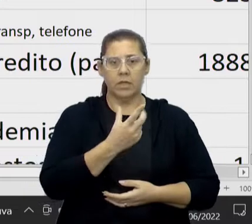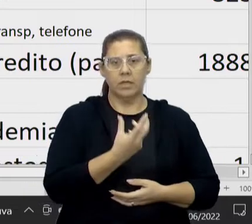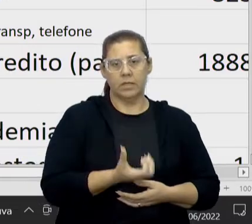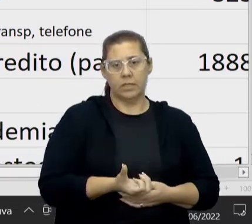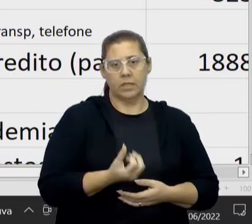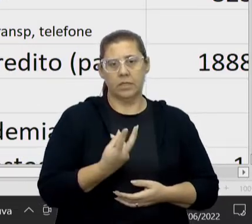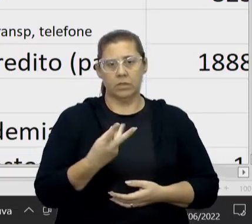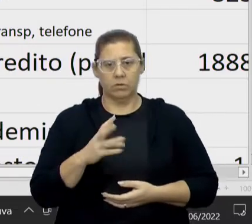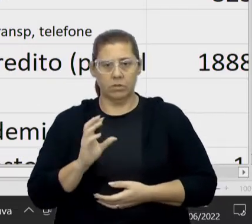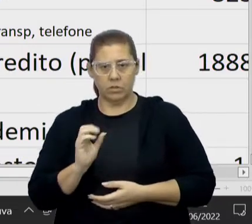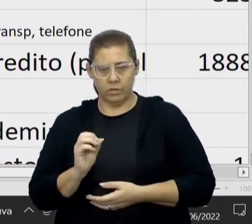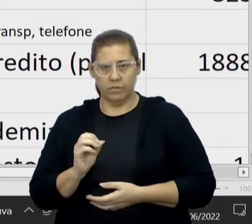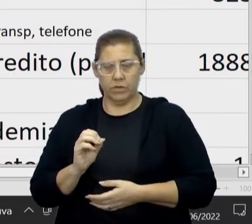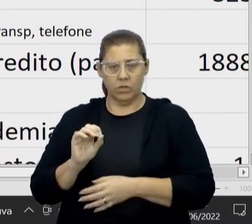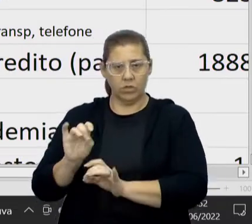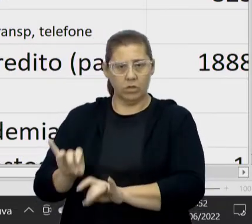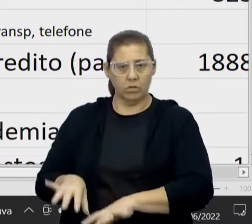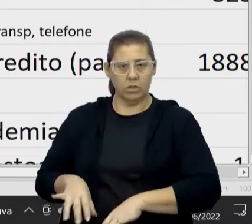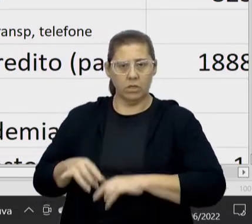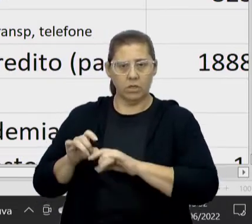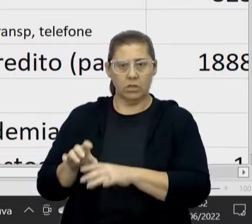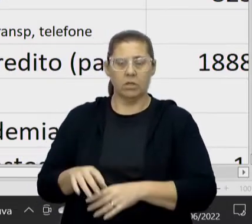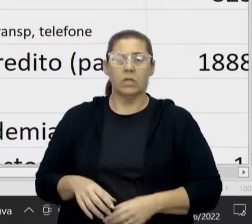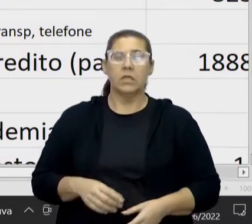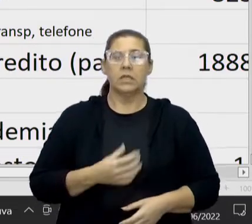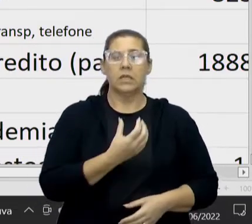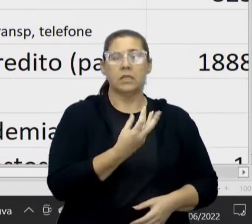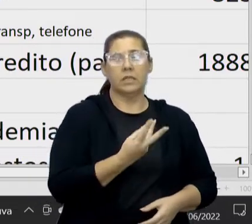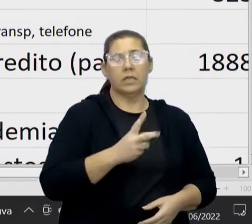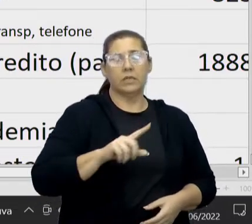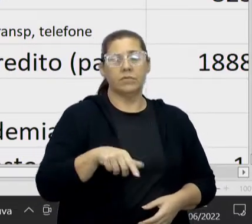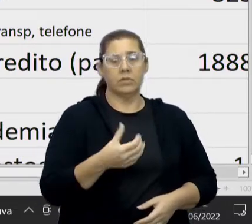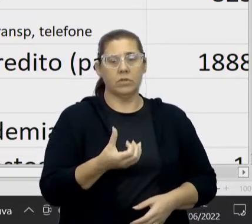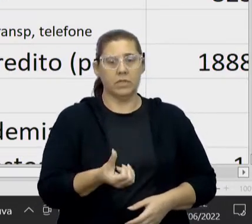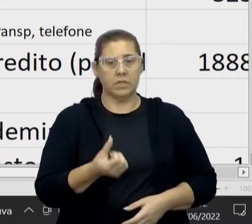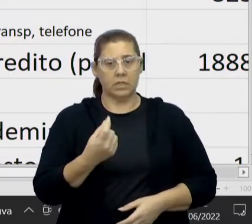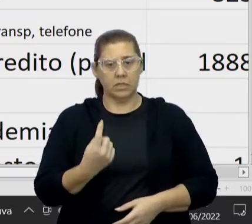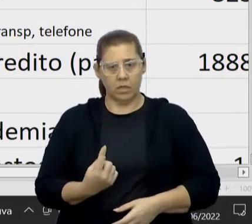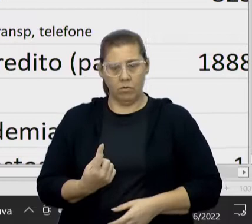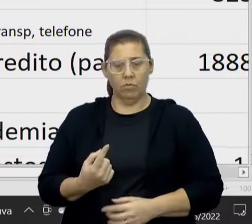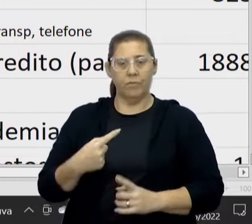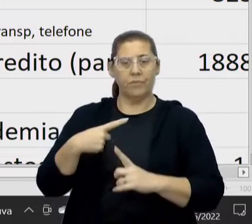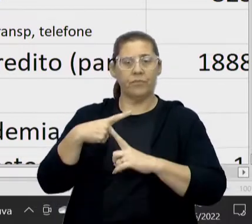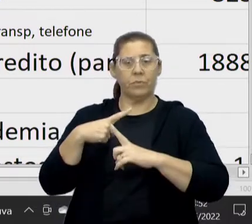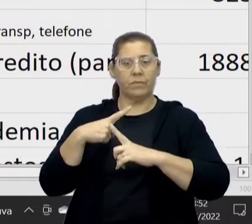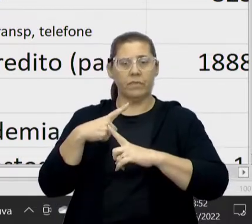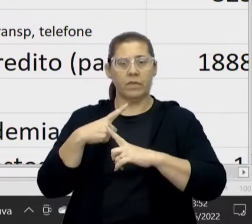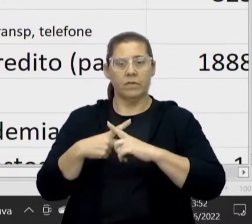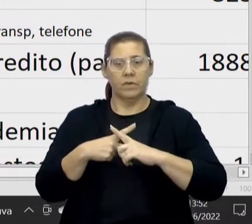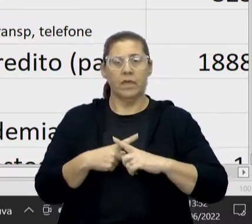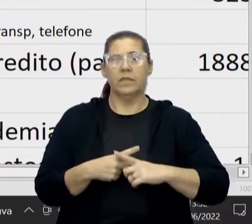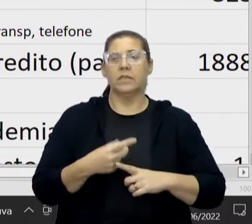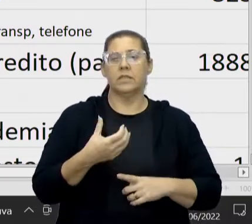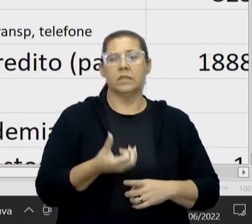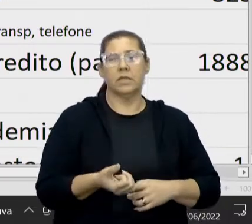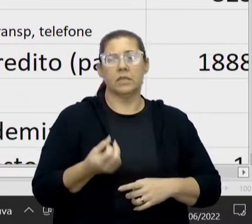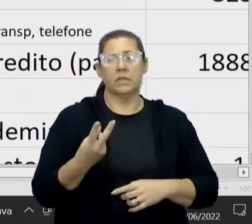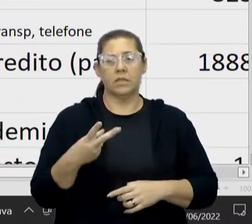australianos. E a gente vai multiplicar por 3,61 com o dinheiro, a cotação de hoje,